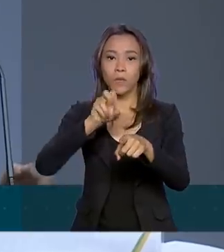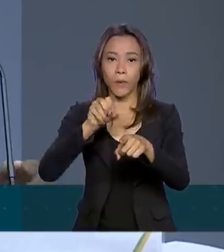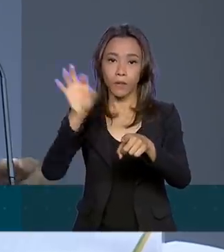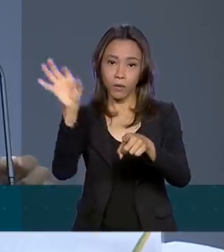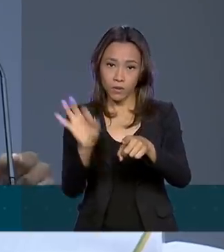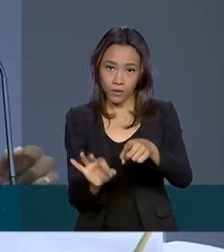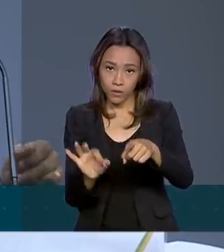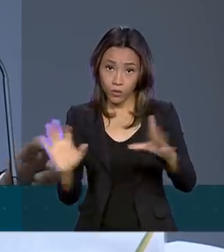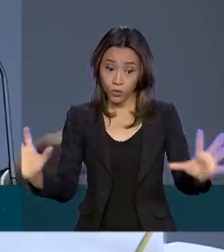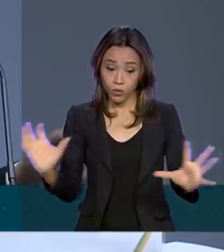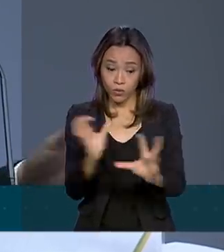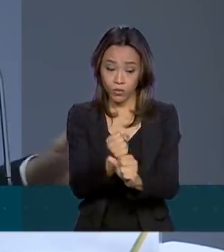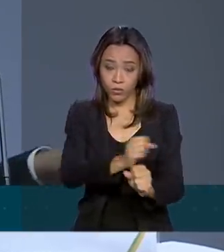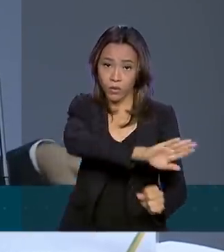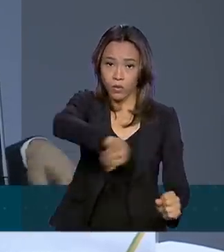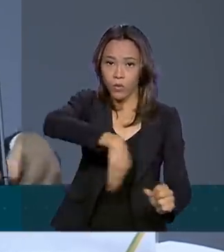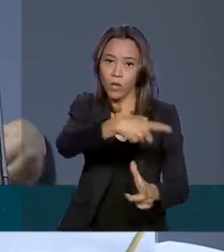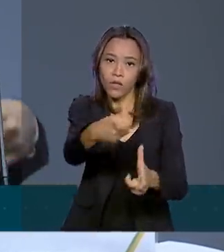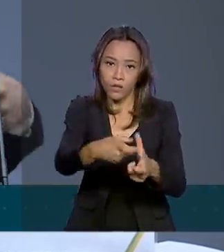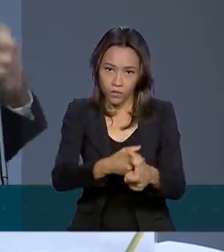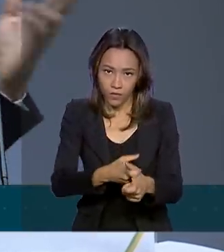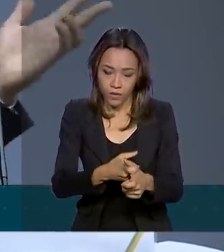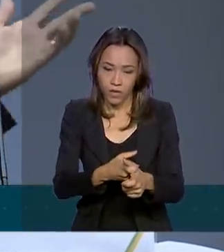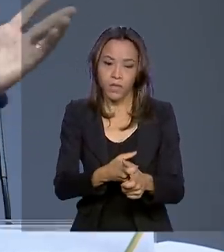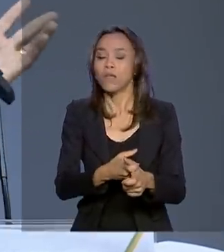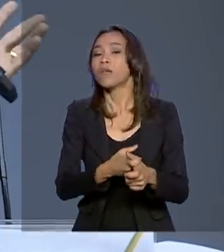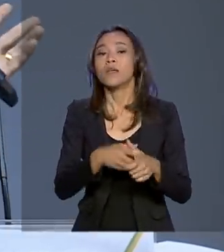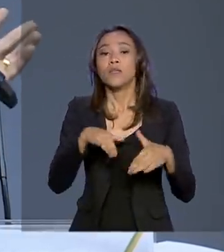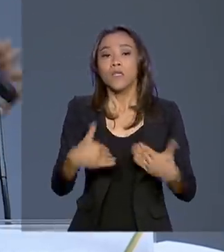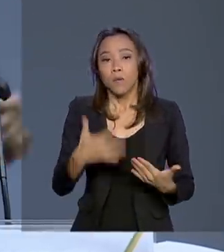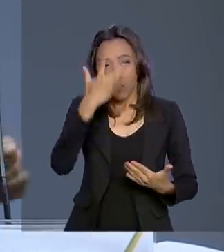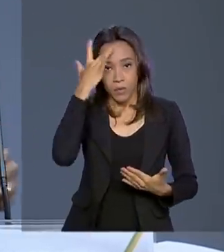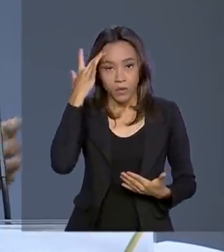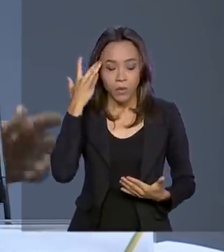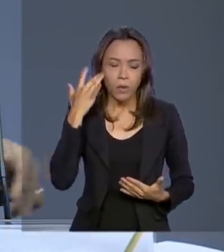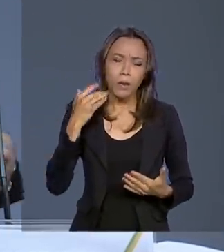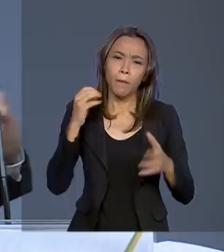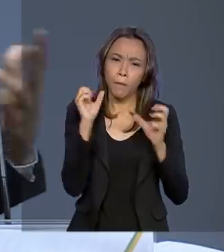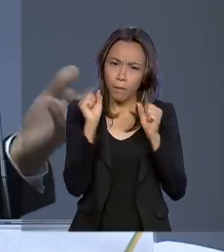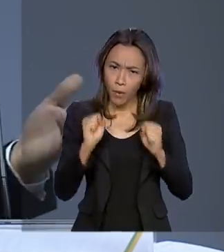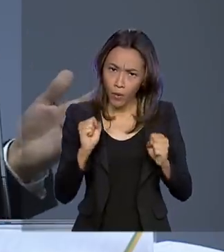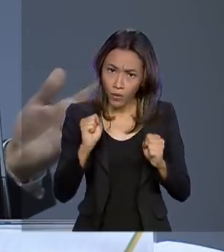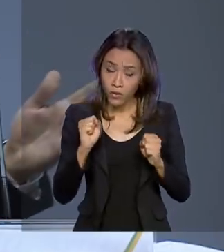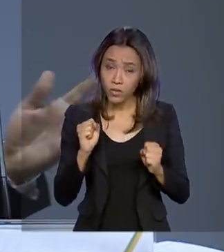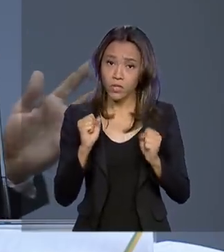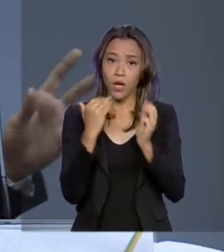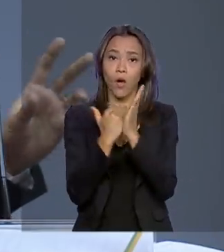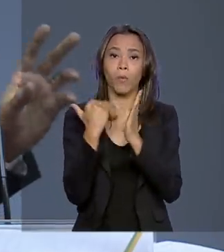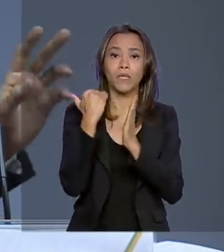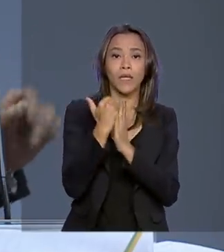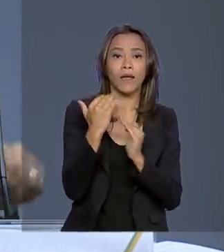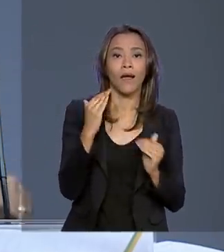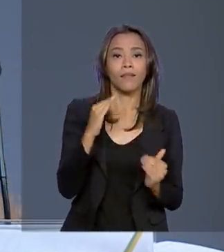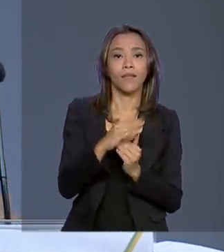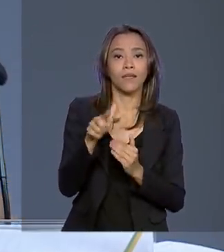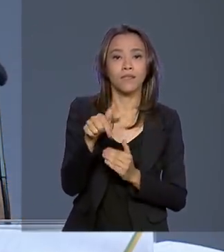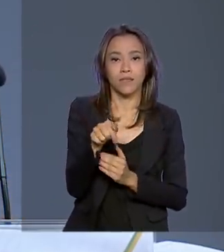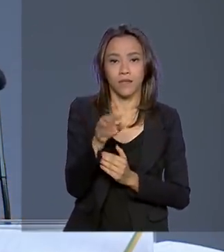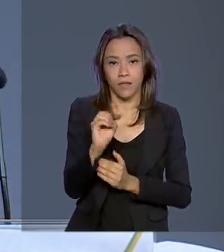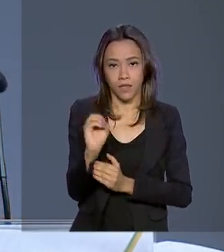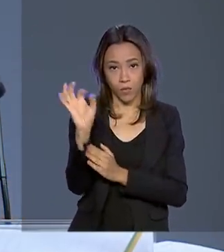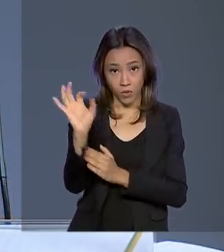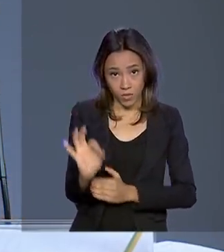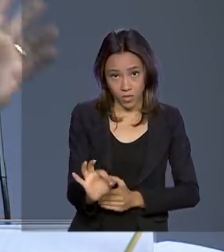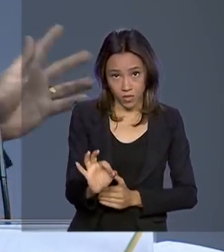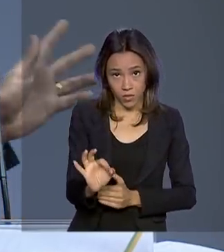total da dívida, sendo que ele pode aumentar para até 70% no caso de